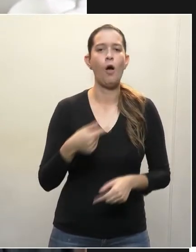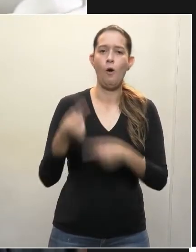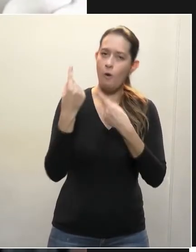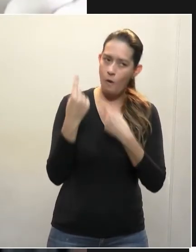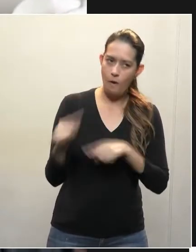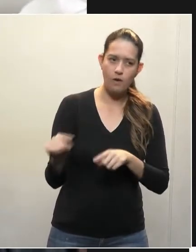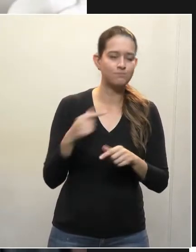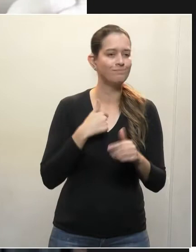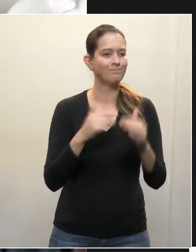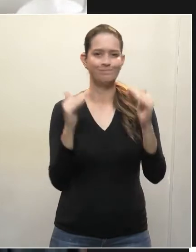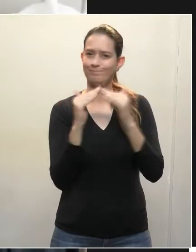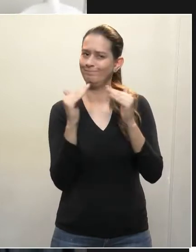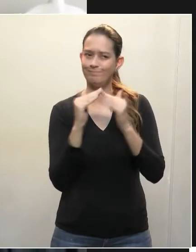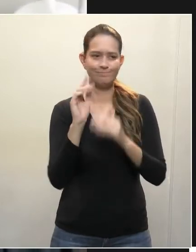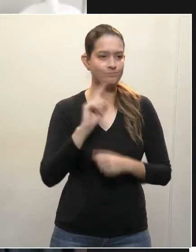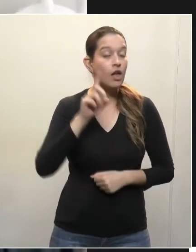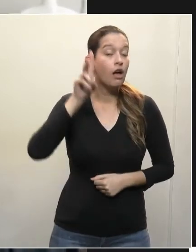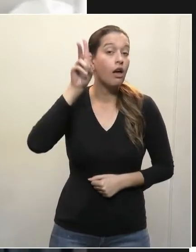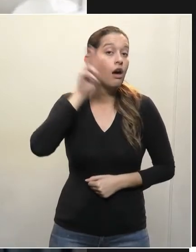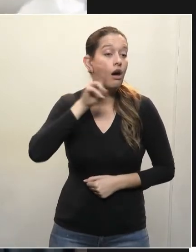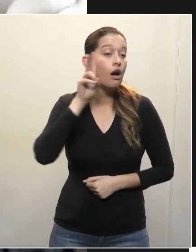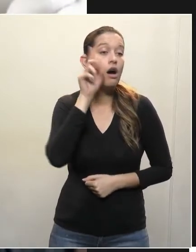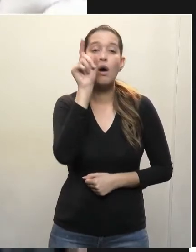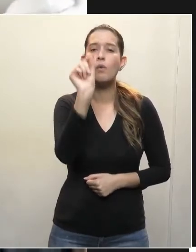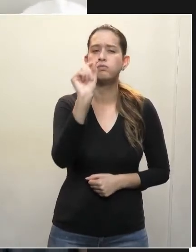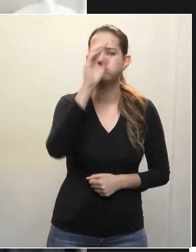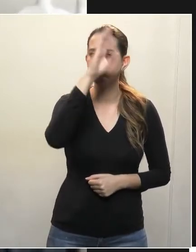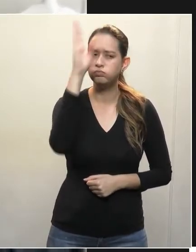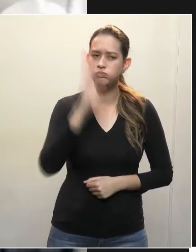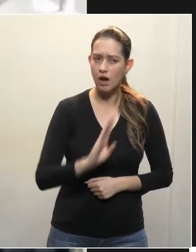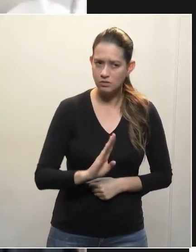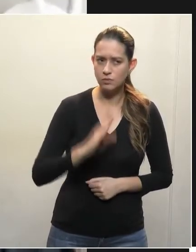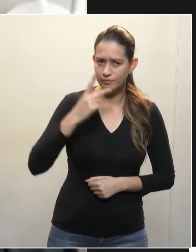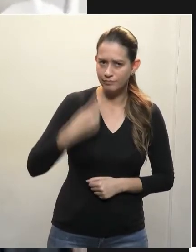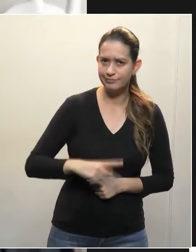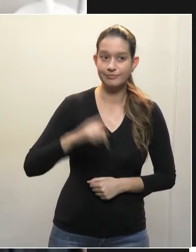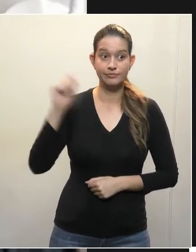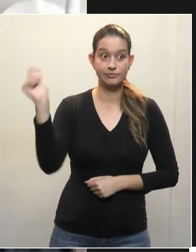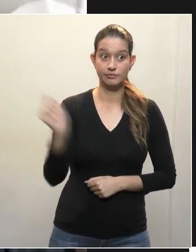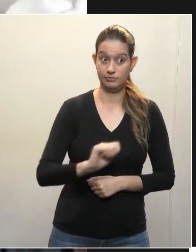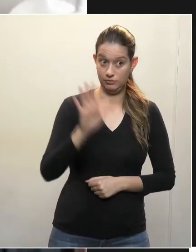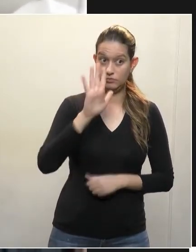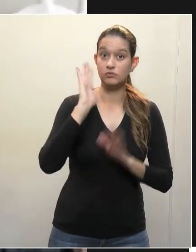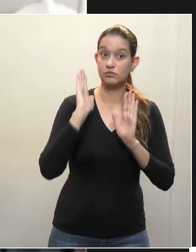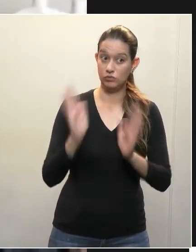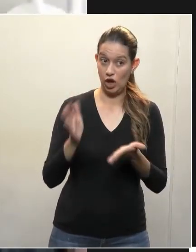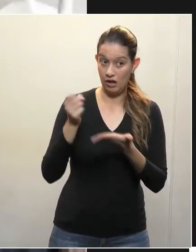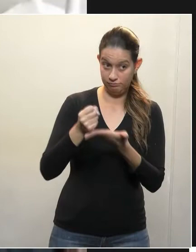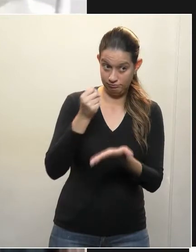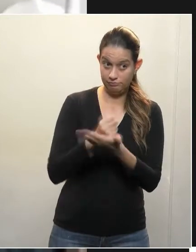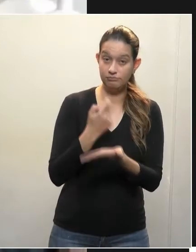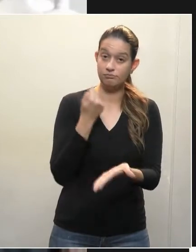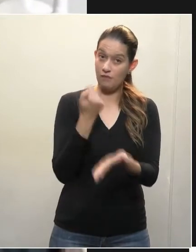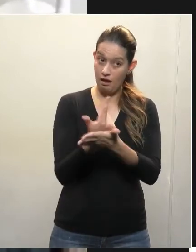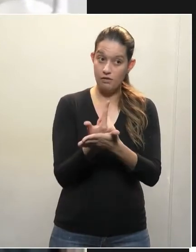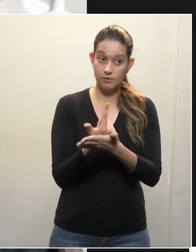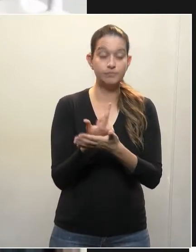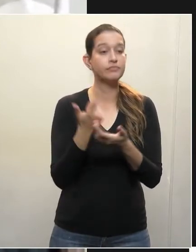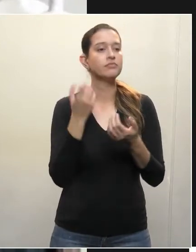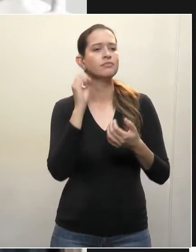Lembrando que o Brasil é um dos países que mais cobra taxa de cartório em relação ao resto do mundo.